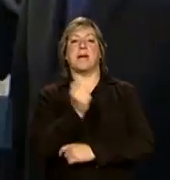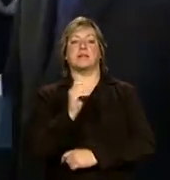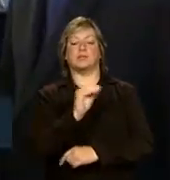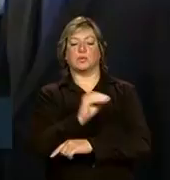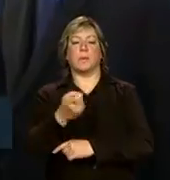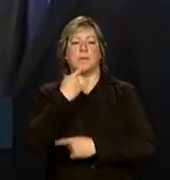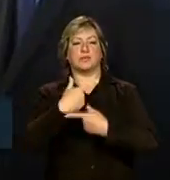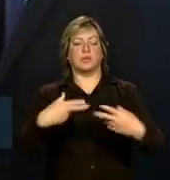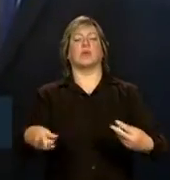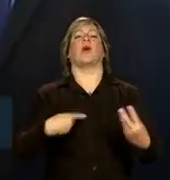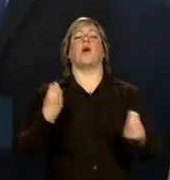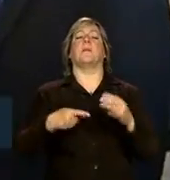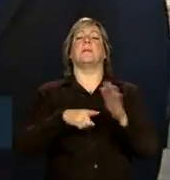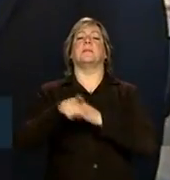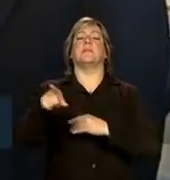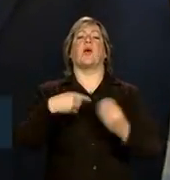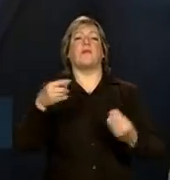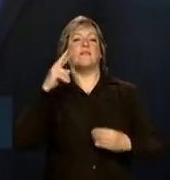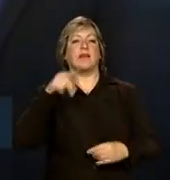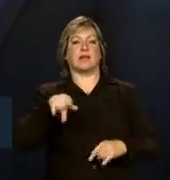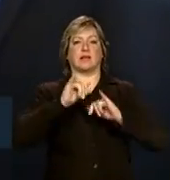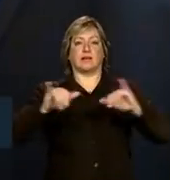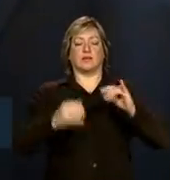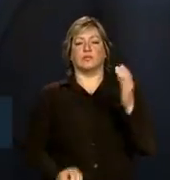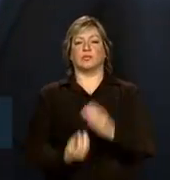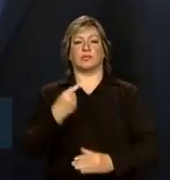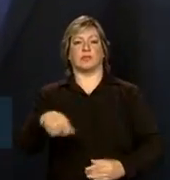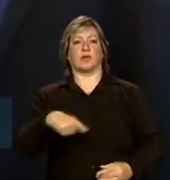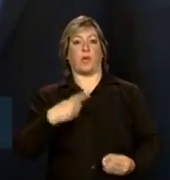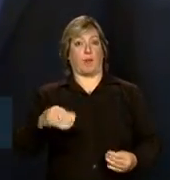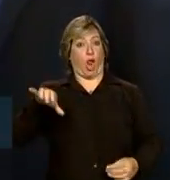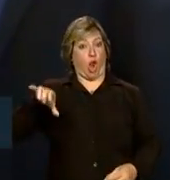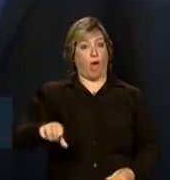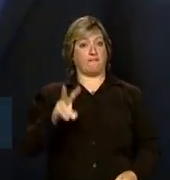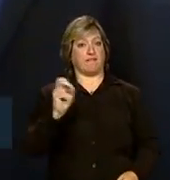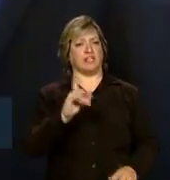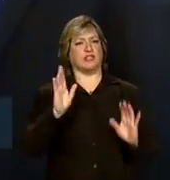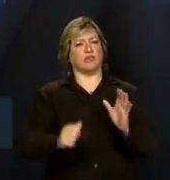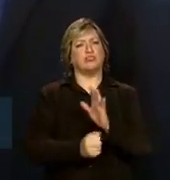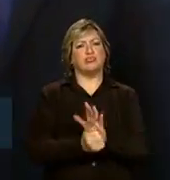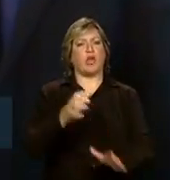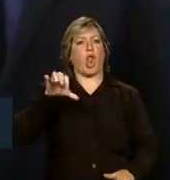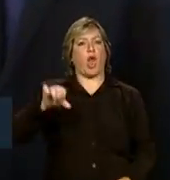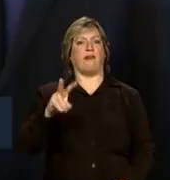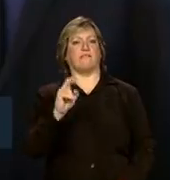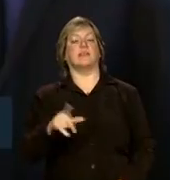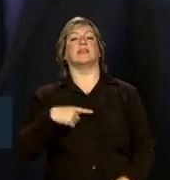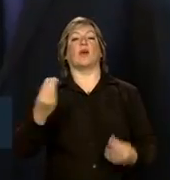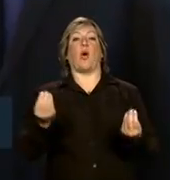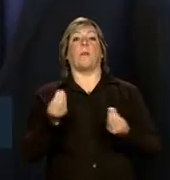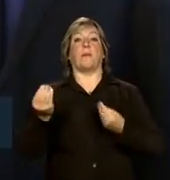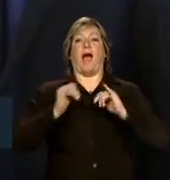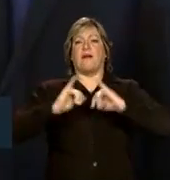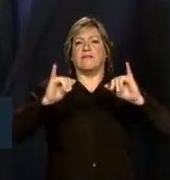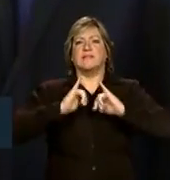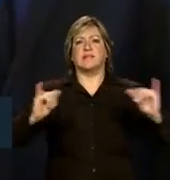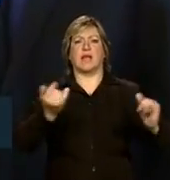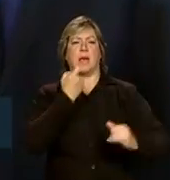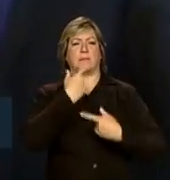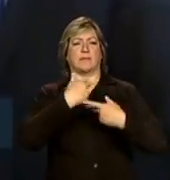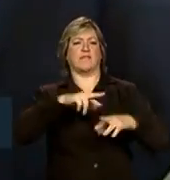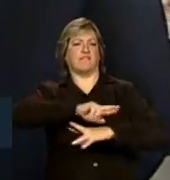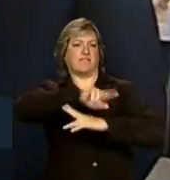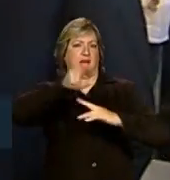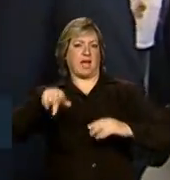Ministro, como o senhor vê o lançamento de campanhas como esta, que já está na nona edição, para promover o pescado brasileiro tão rico, tão variado?